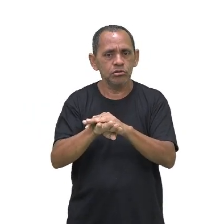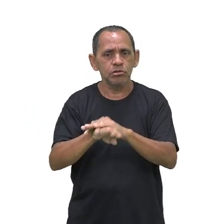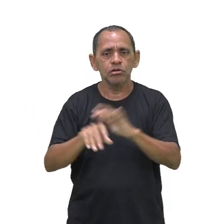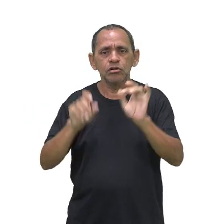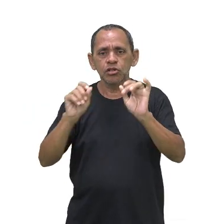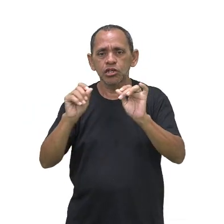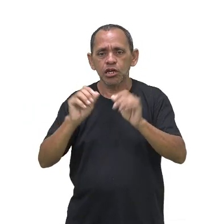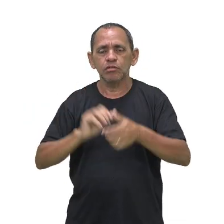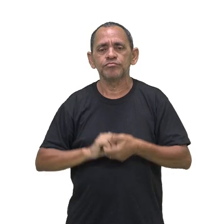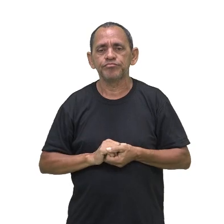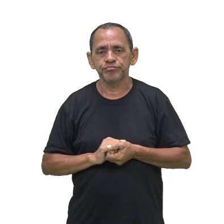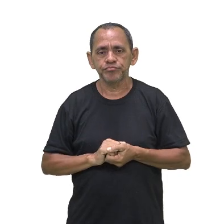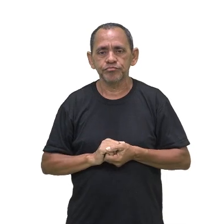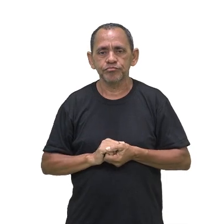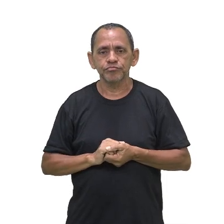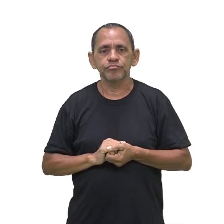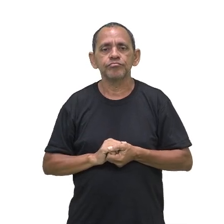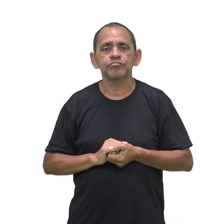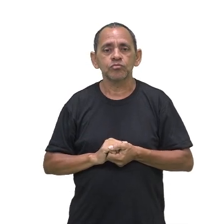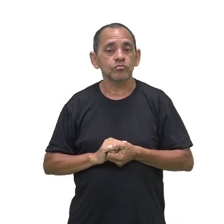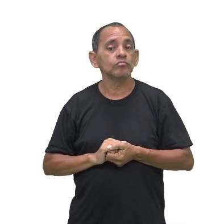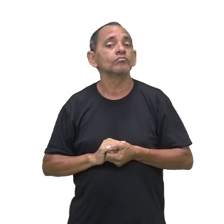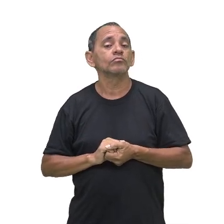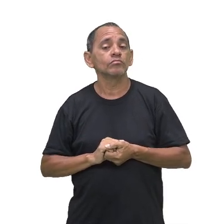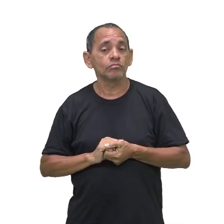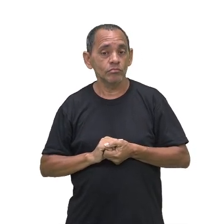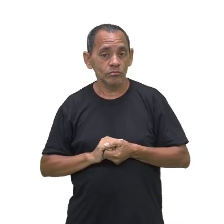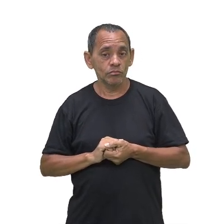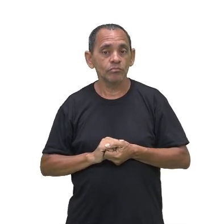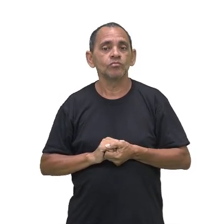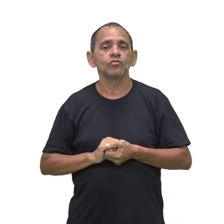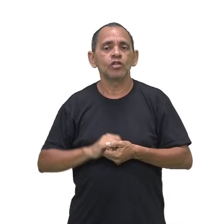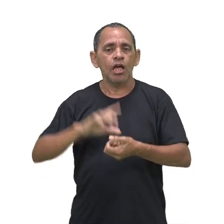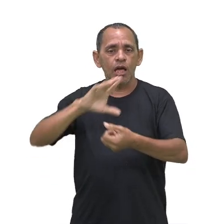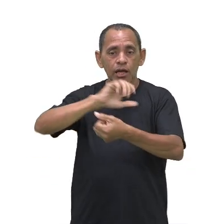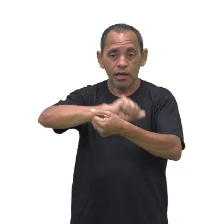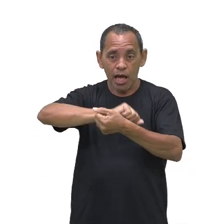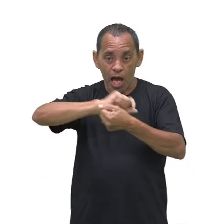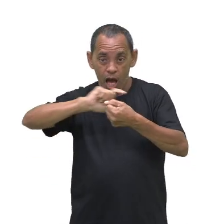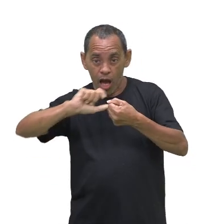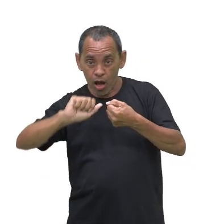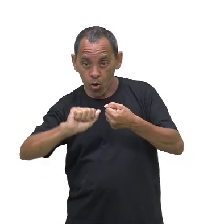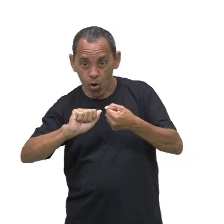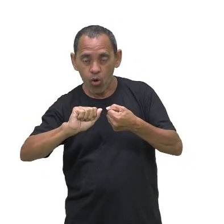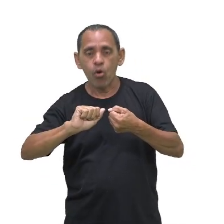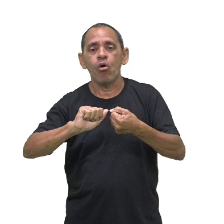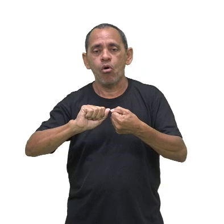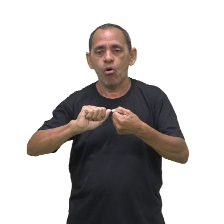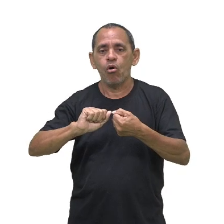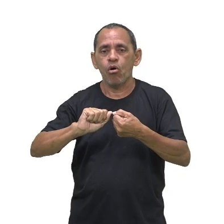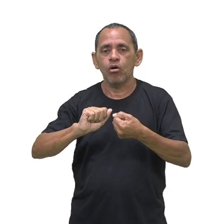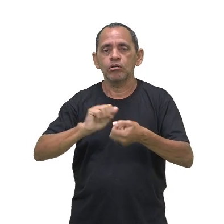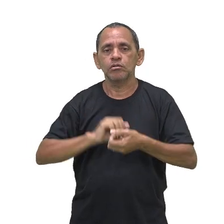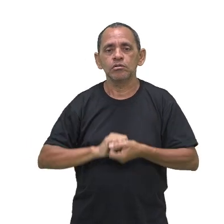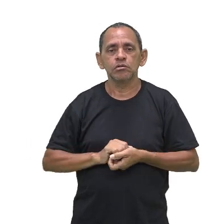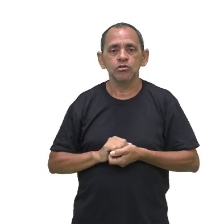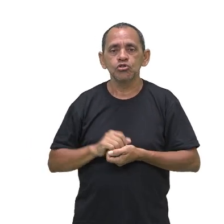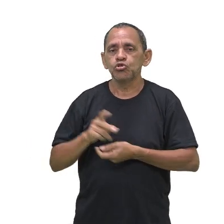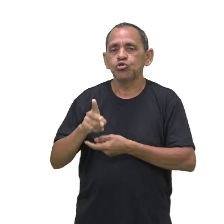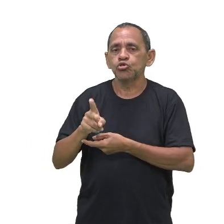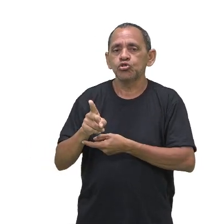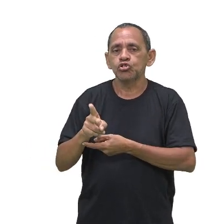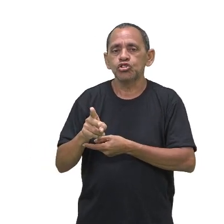é um artigo indefinido, mas ele se refere a uma sociedade na qual esses